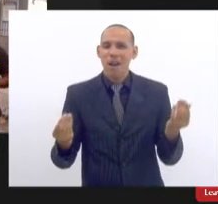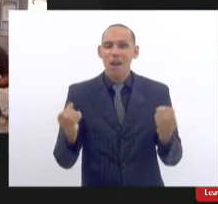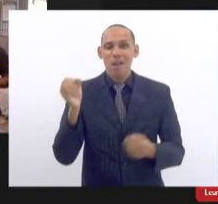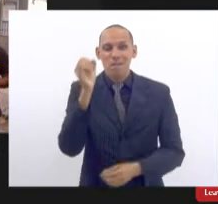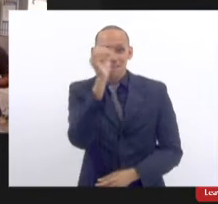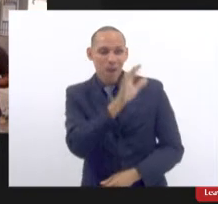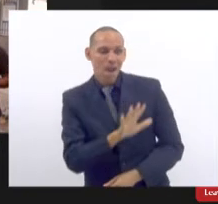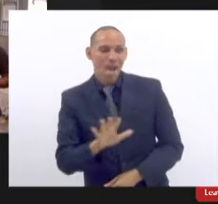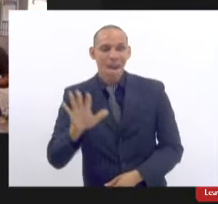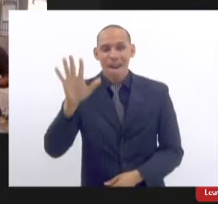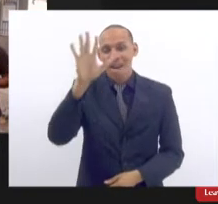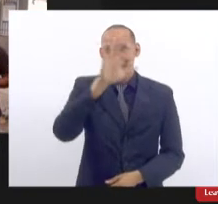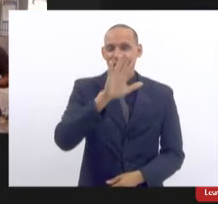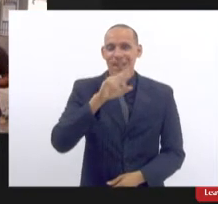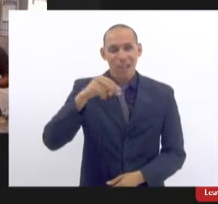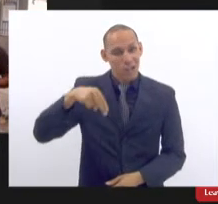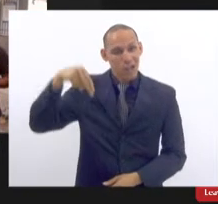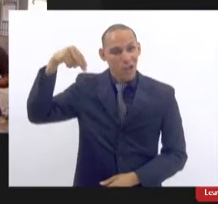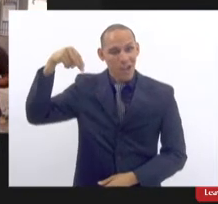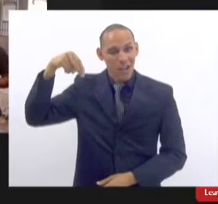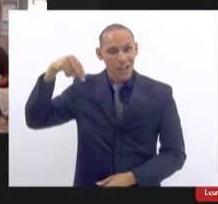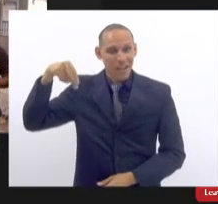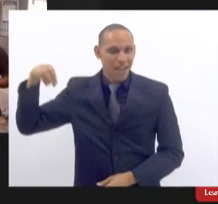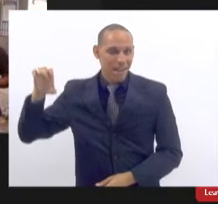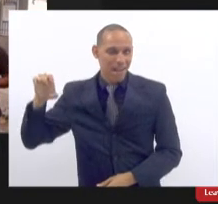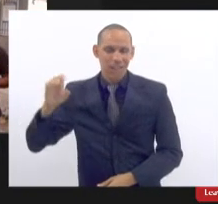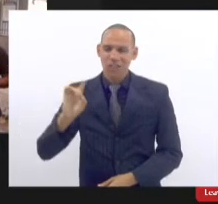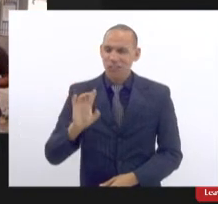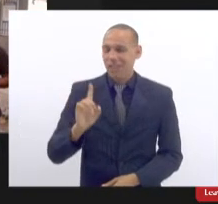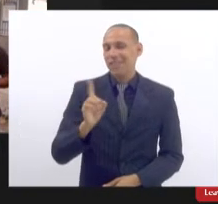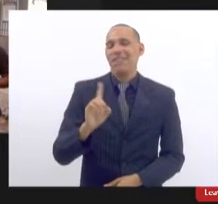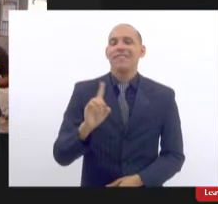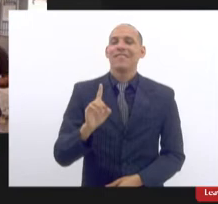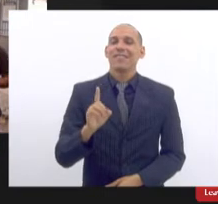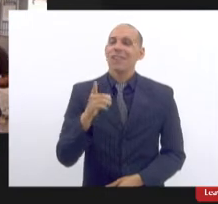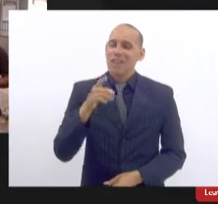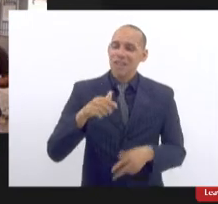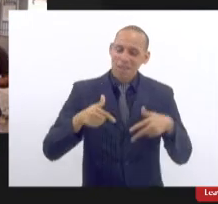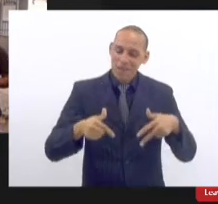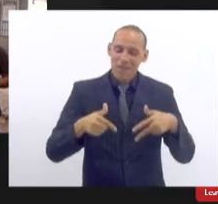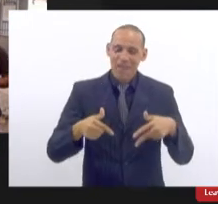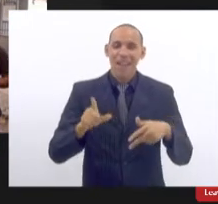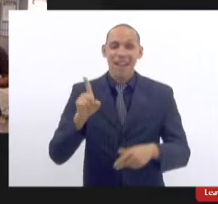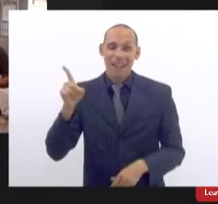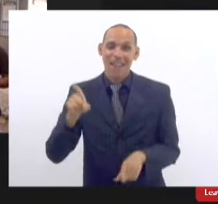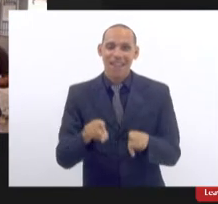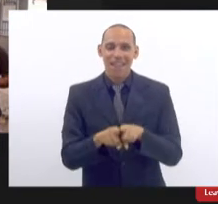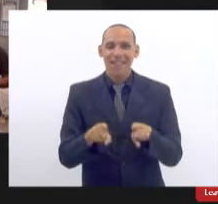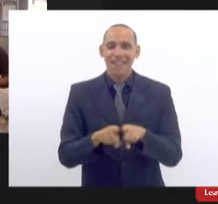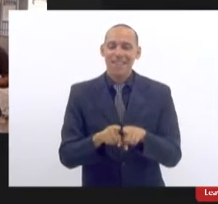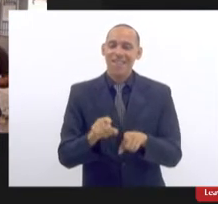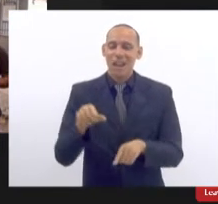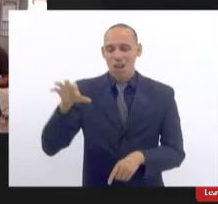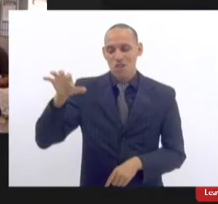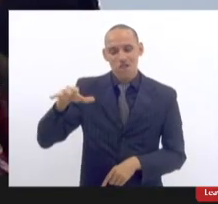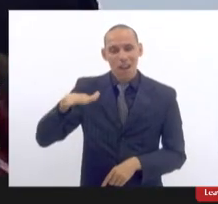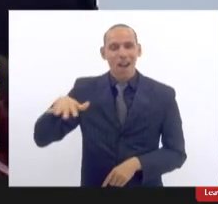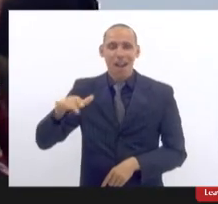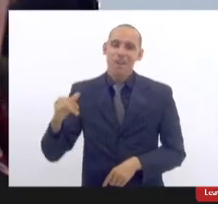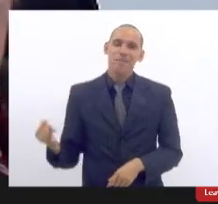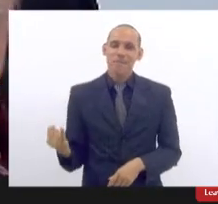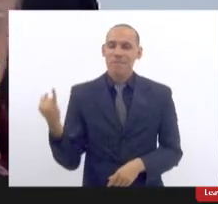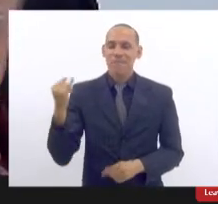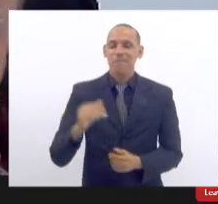né não só do nordeste de onde você é e onde você milita né uma região importante também bem